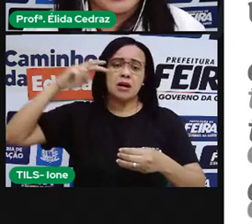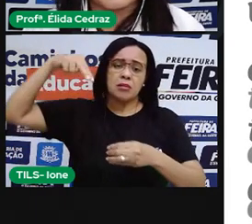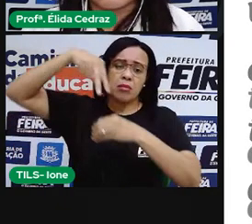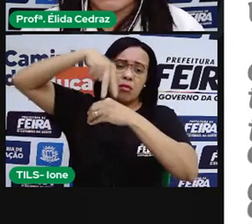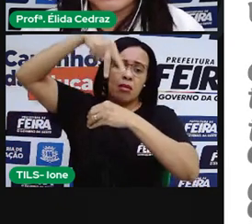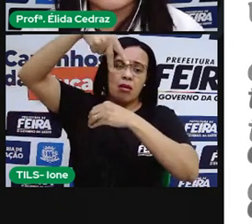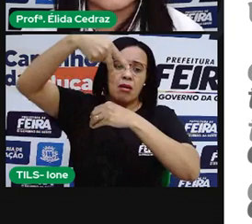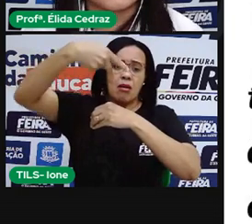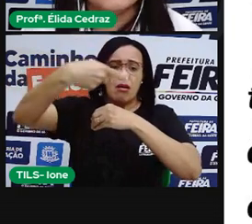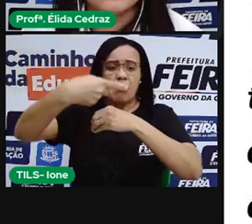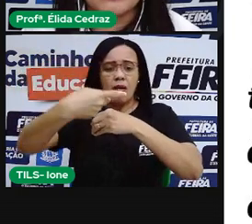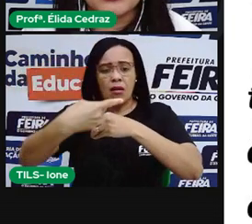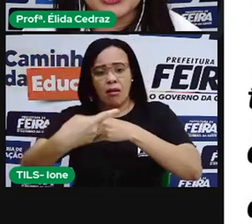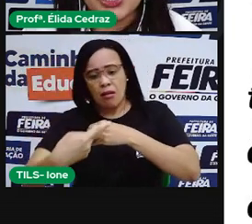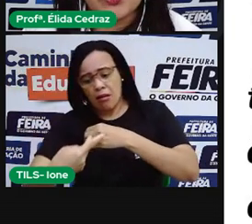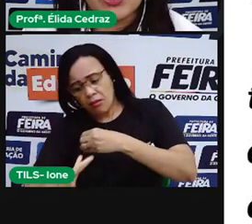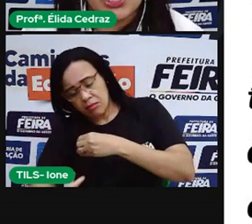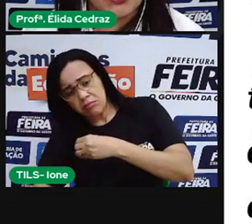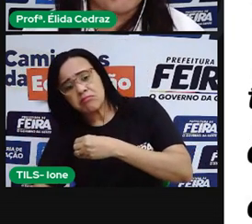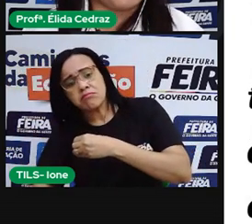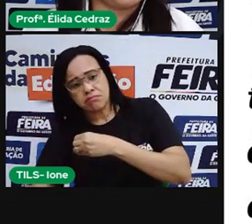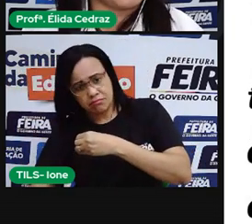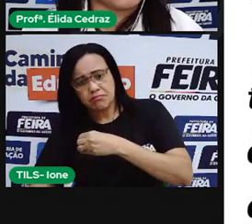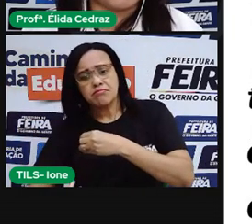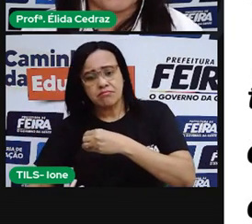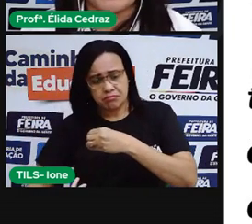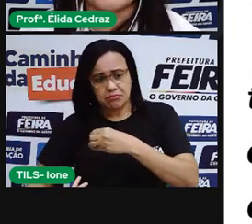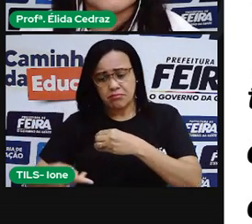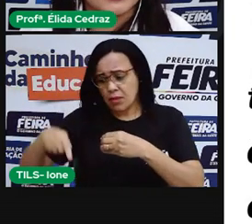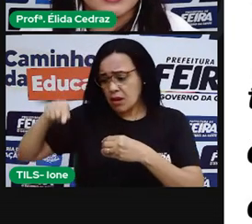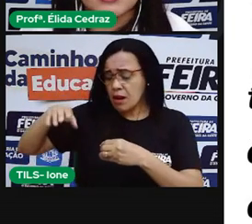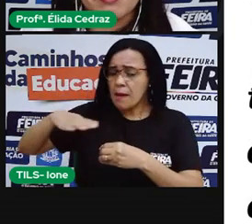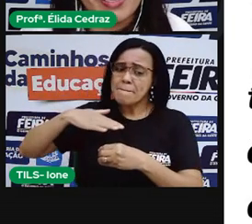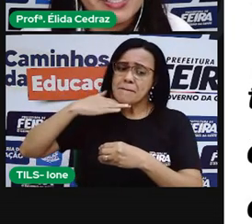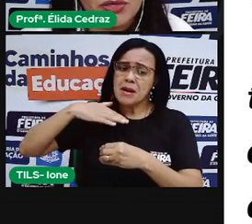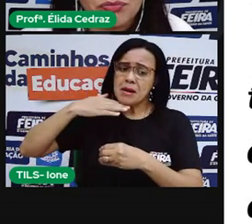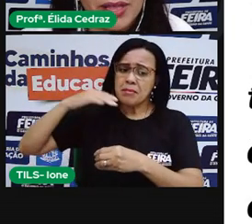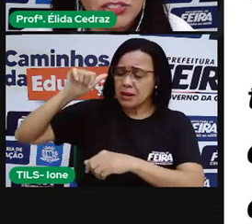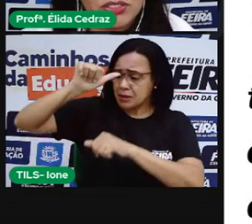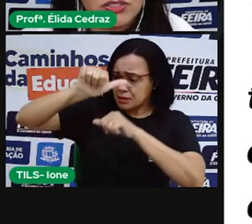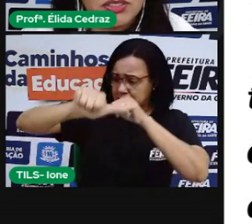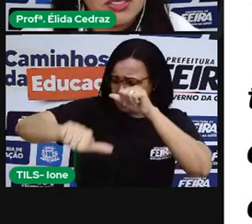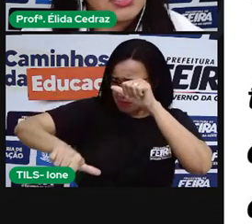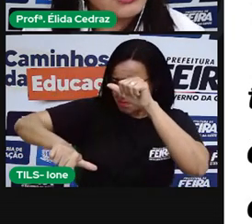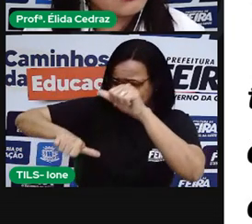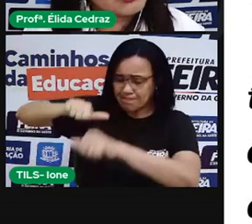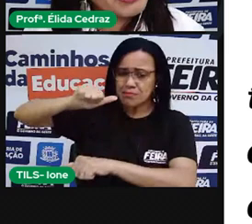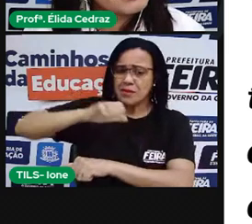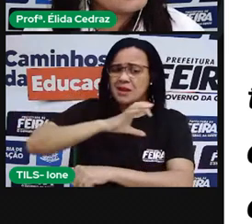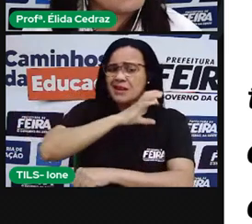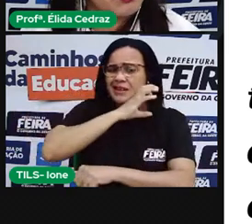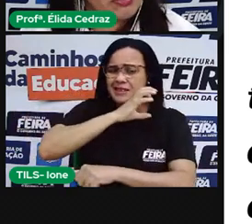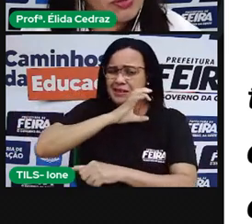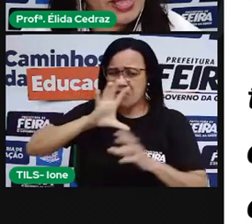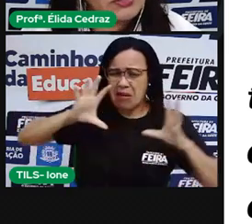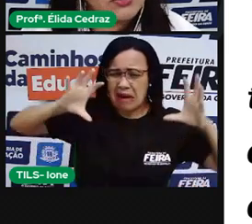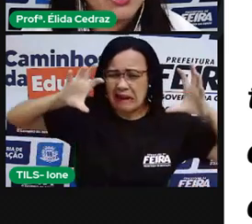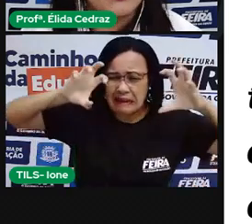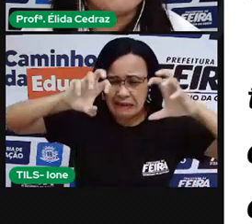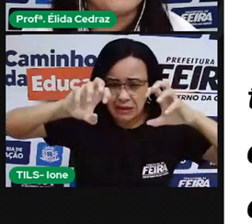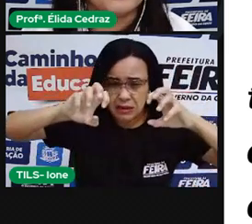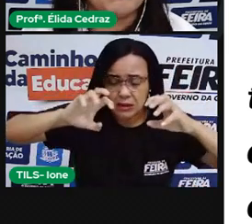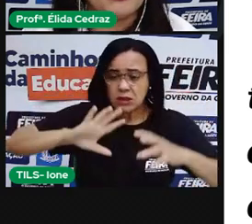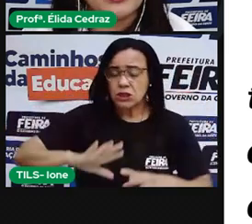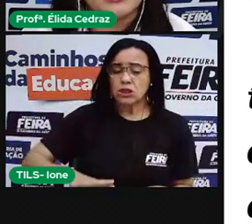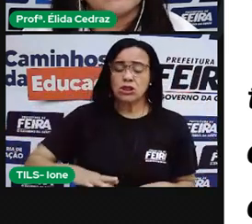As mães caíram no chão e foram transformadas em animais selvagens. E os meninos malvados